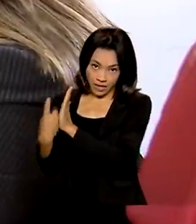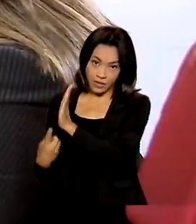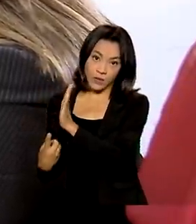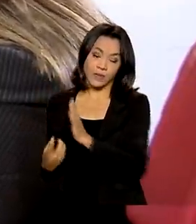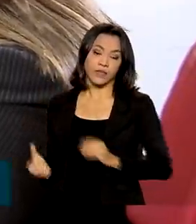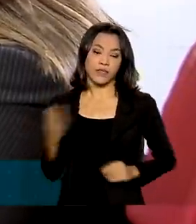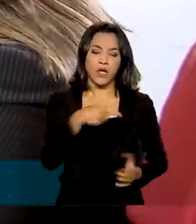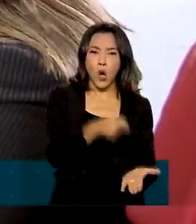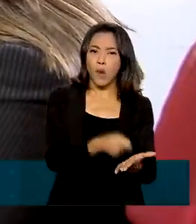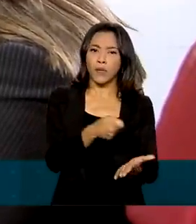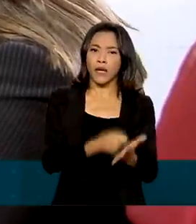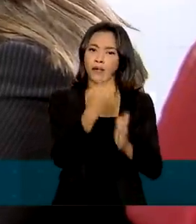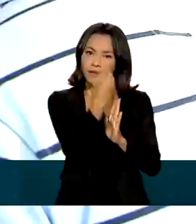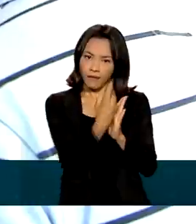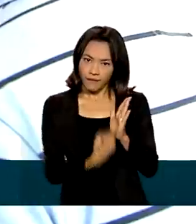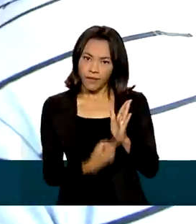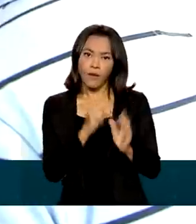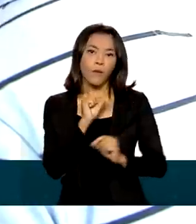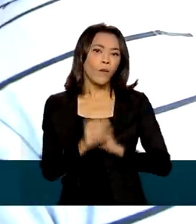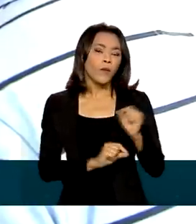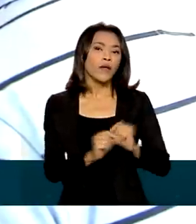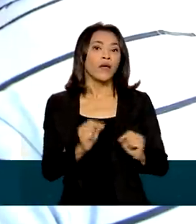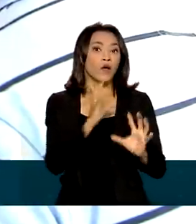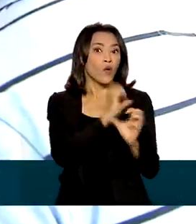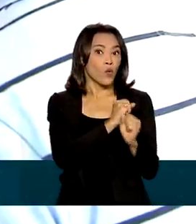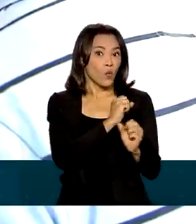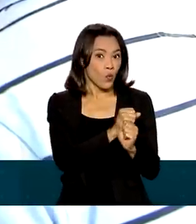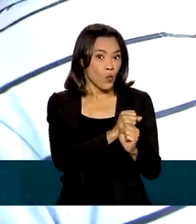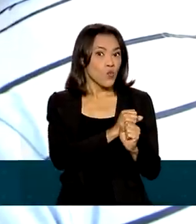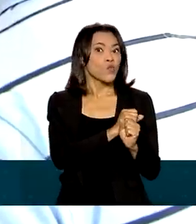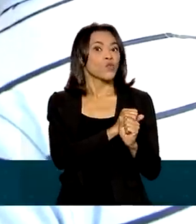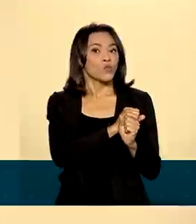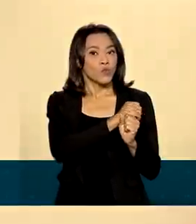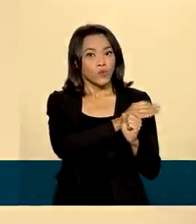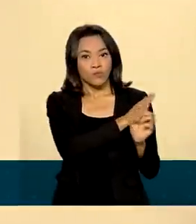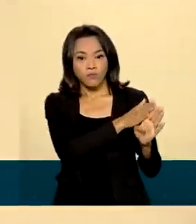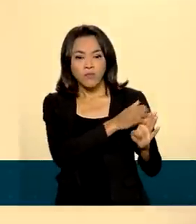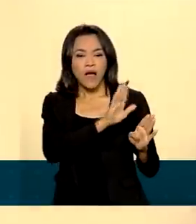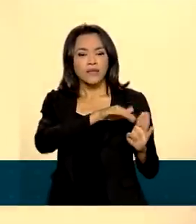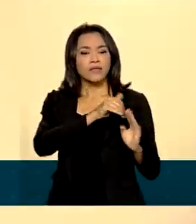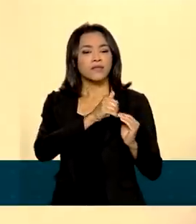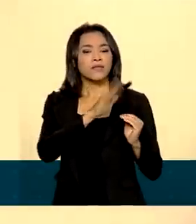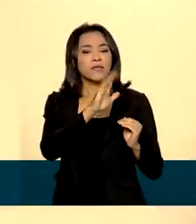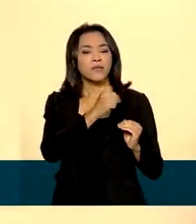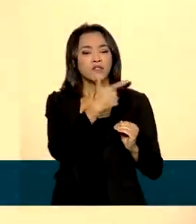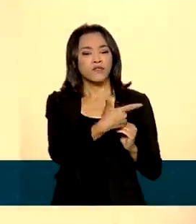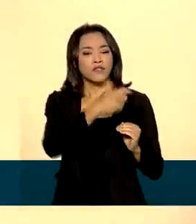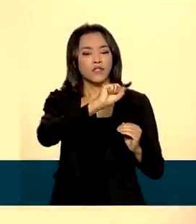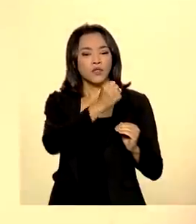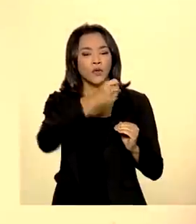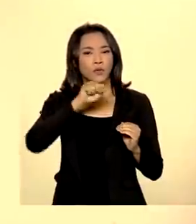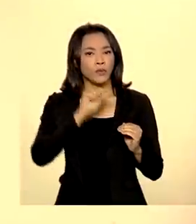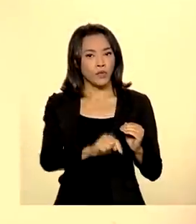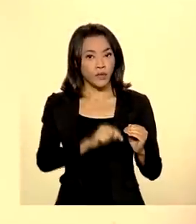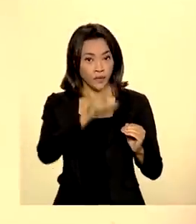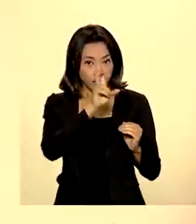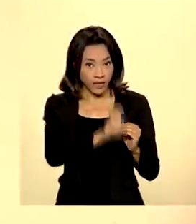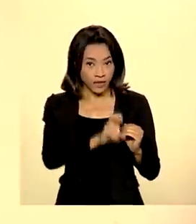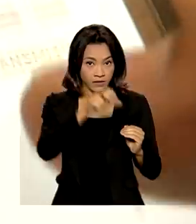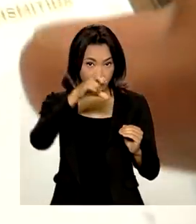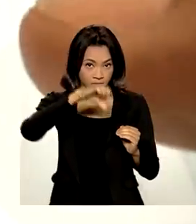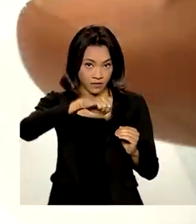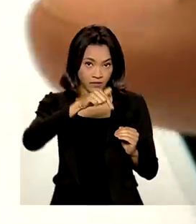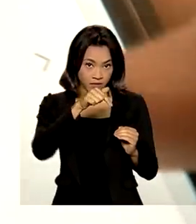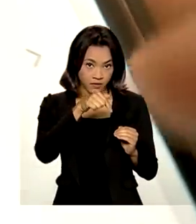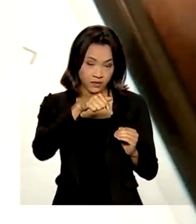declarar o Imposto de Renda os cidadãos que tiveram rendimentos tributáveis acima de R$ 28.559